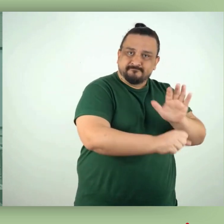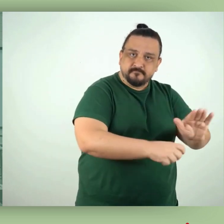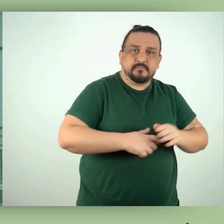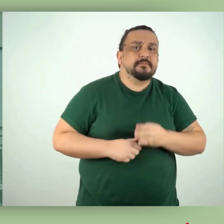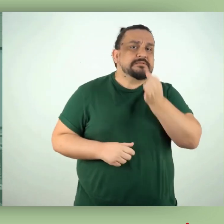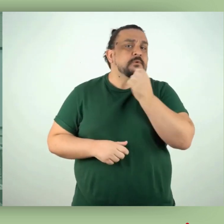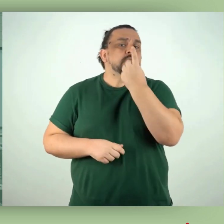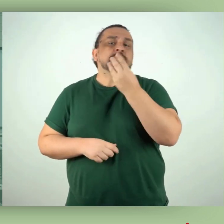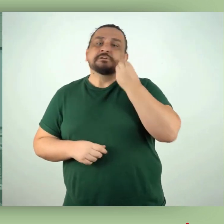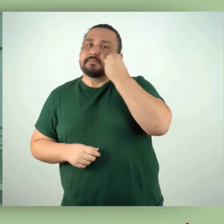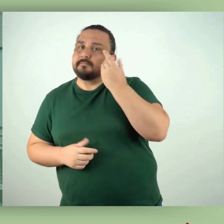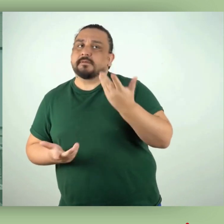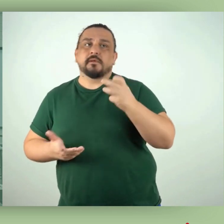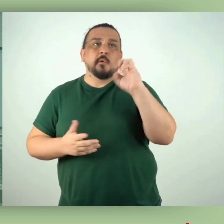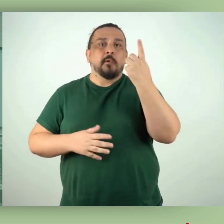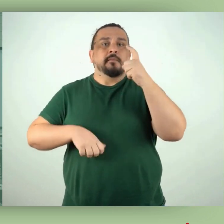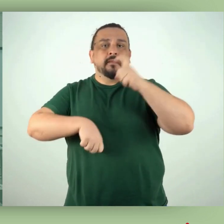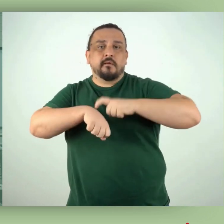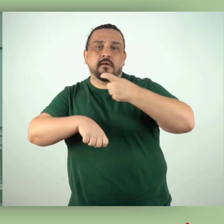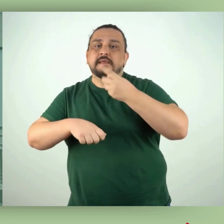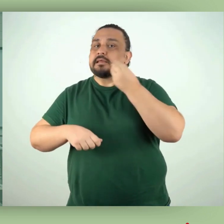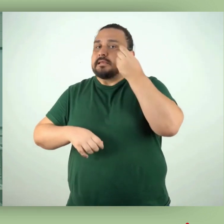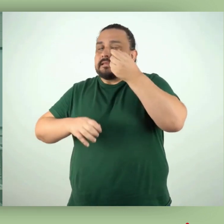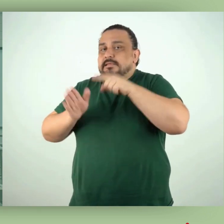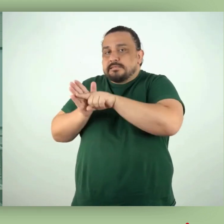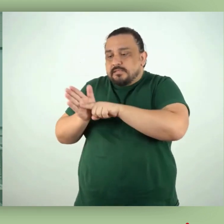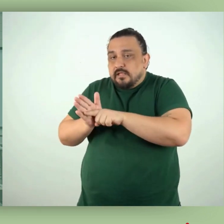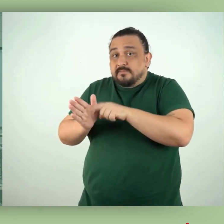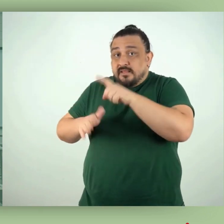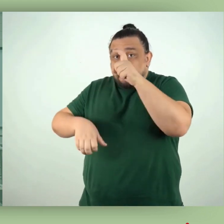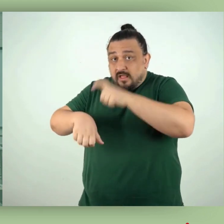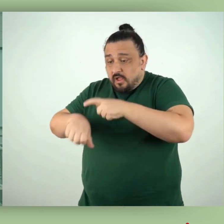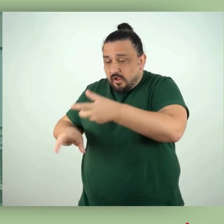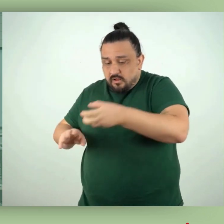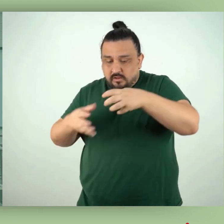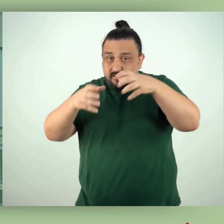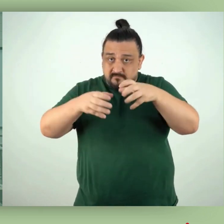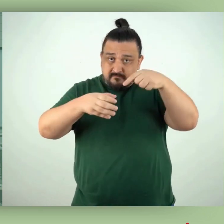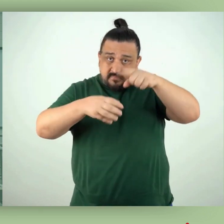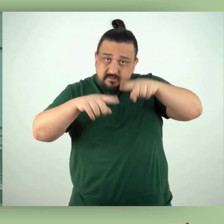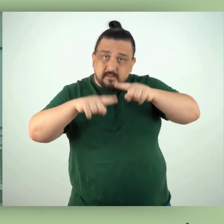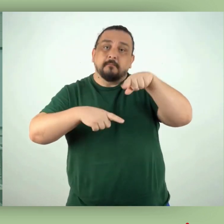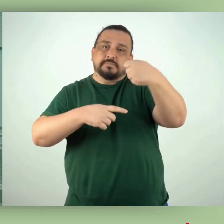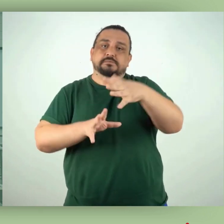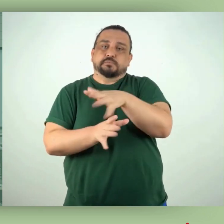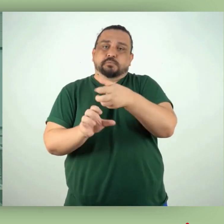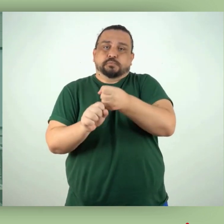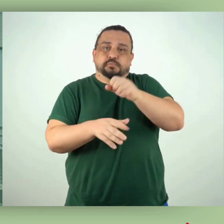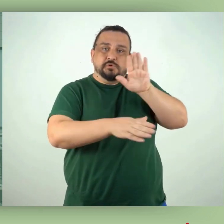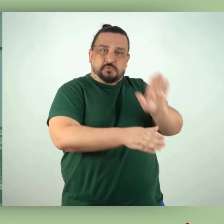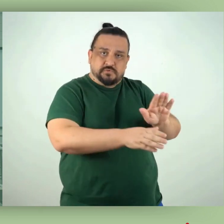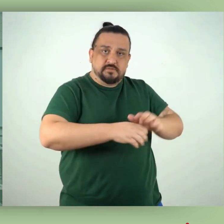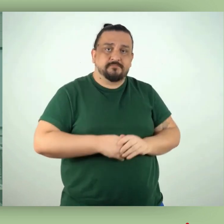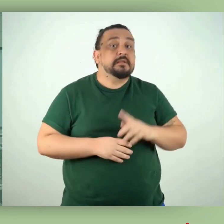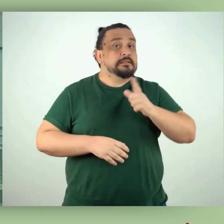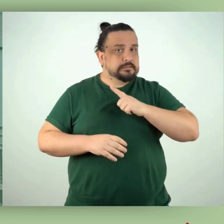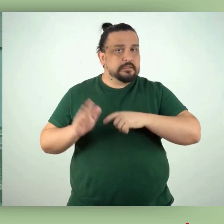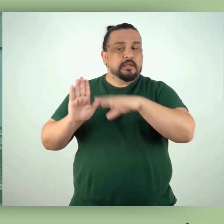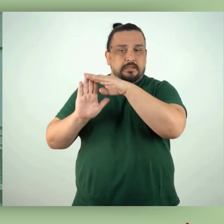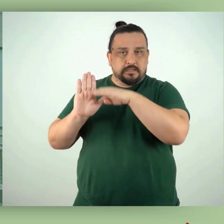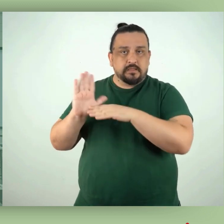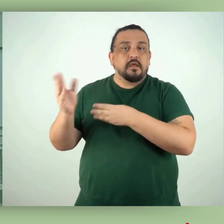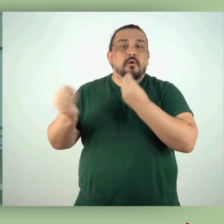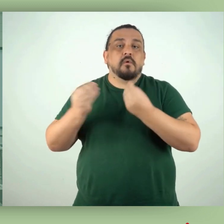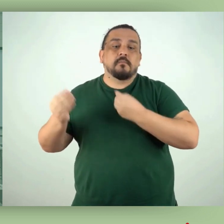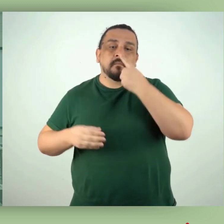após o término de um experimento ou procedimento, no local de sua geração. Deve-se seguir alguns critérios